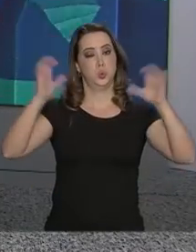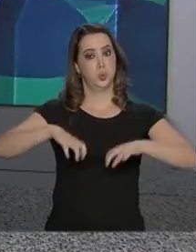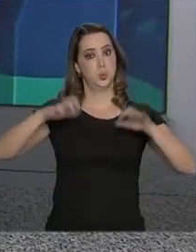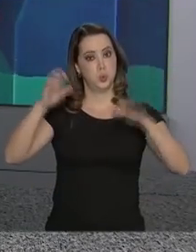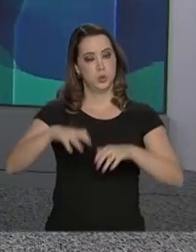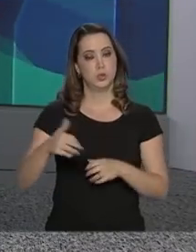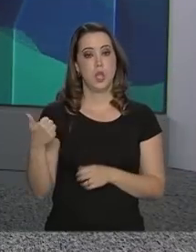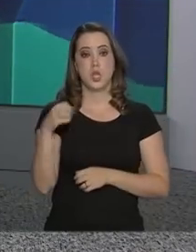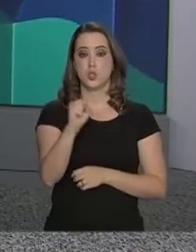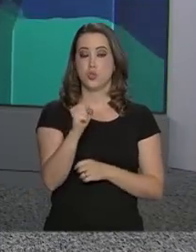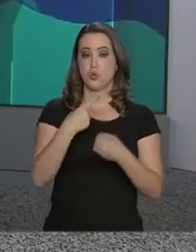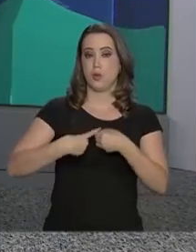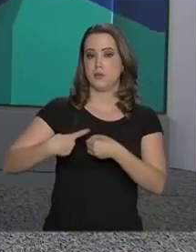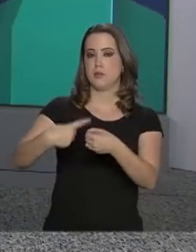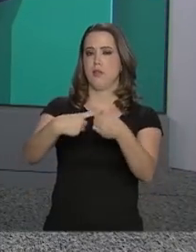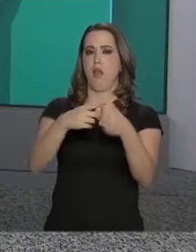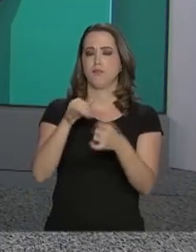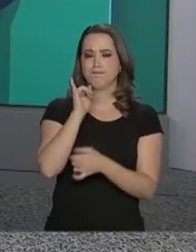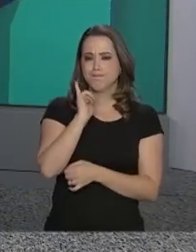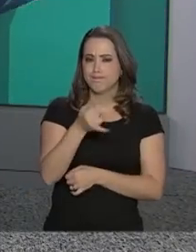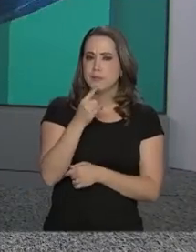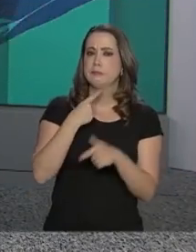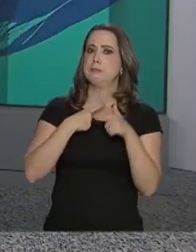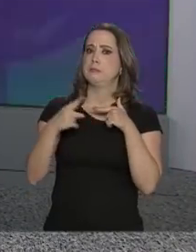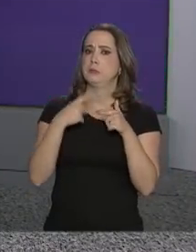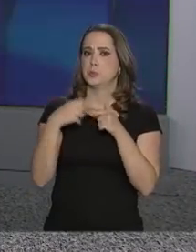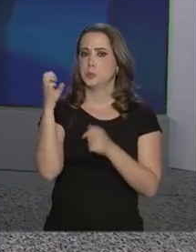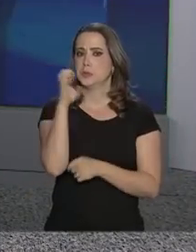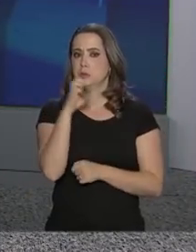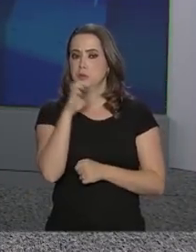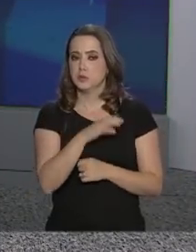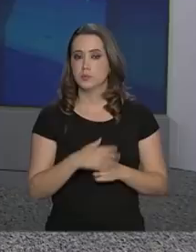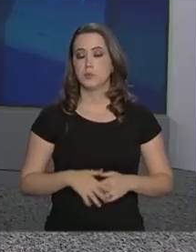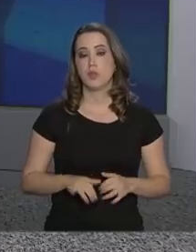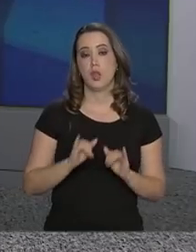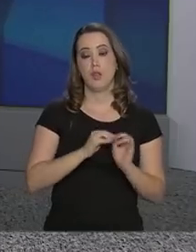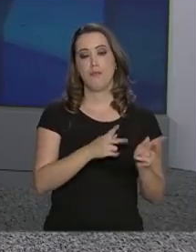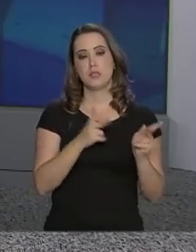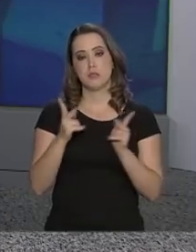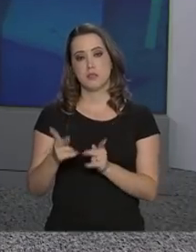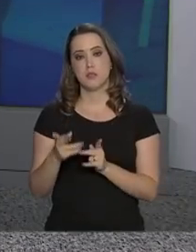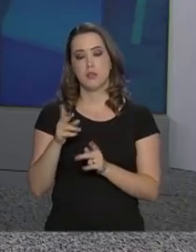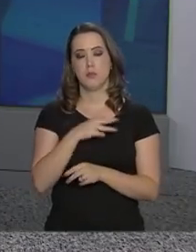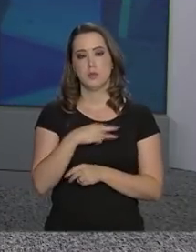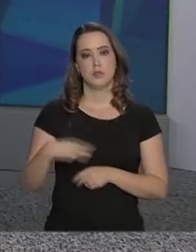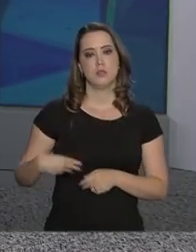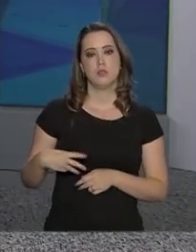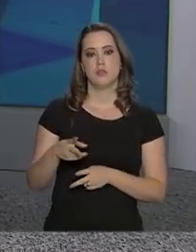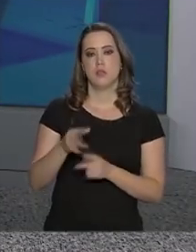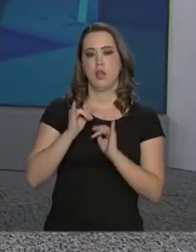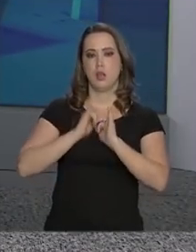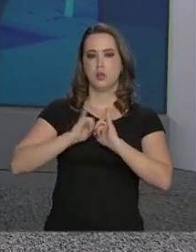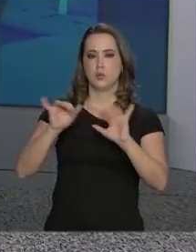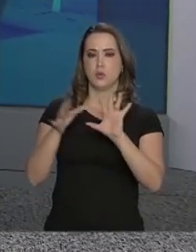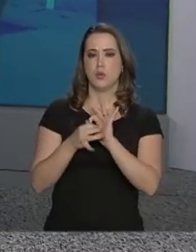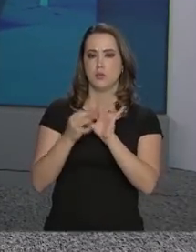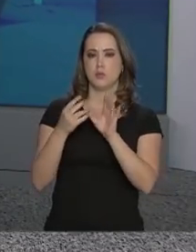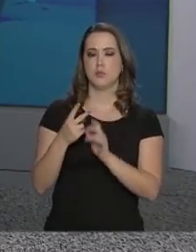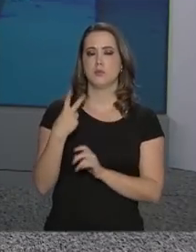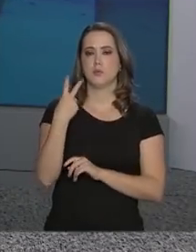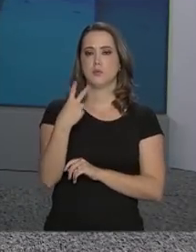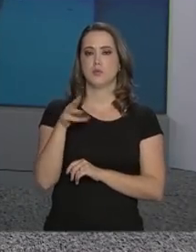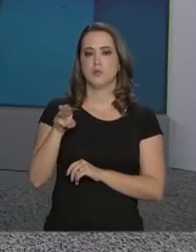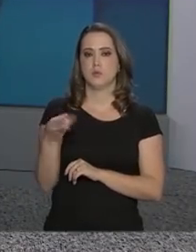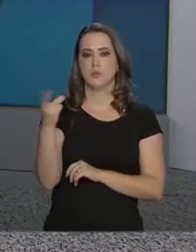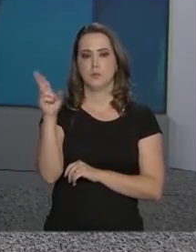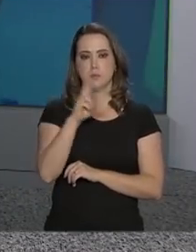chuvas. 18 municípios decretaram situação de emergência. Durante a visita, a ministra Tereza Cristina anunciou a